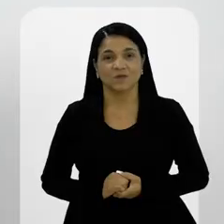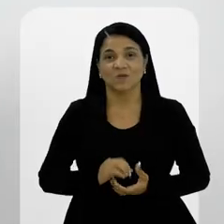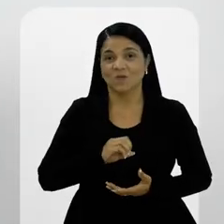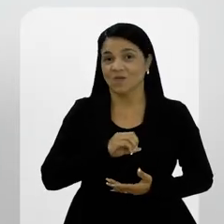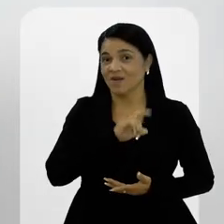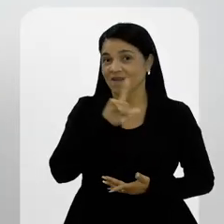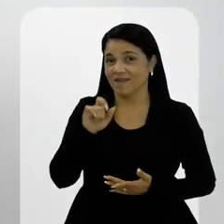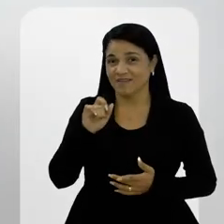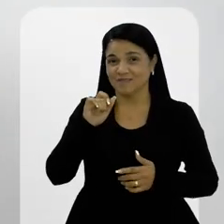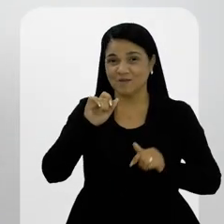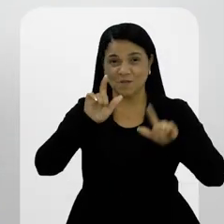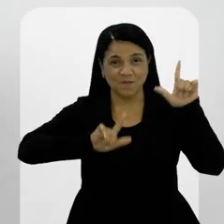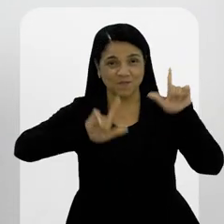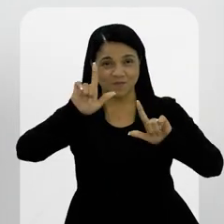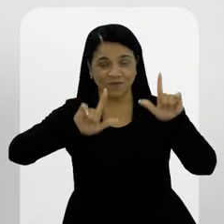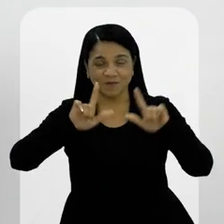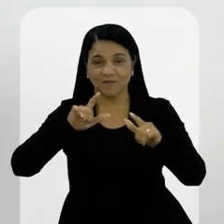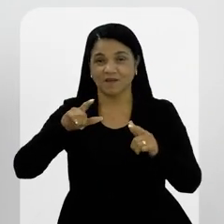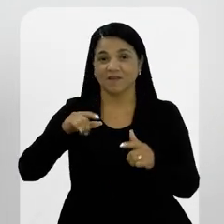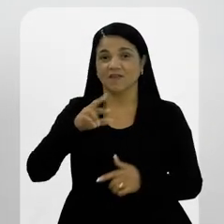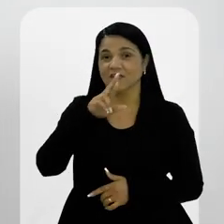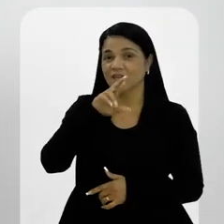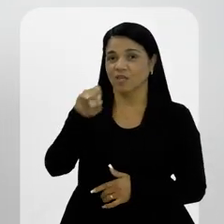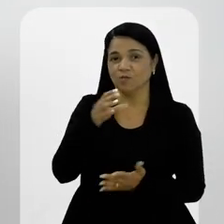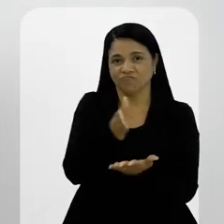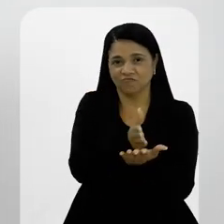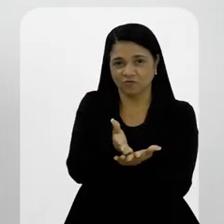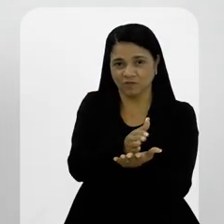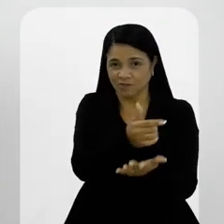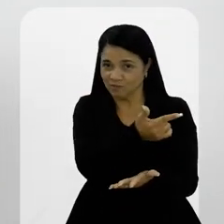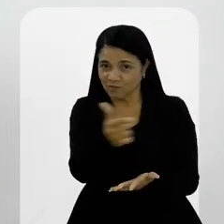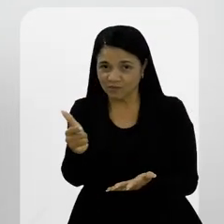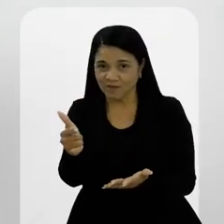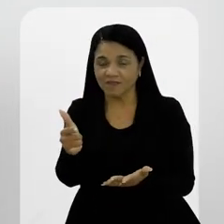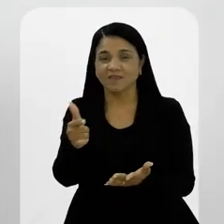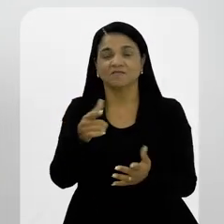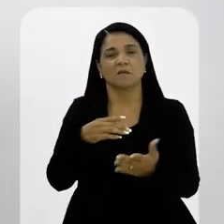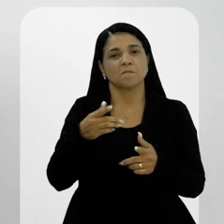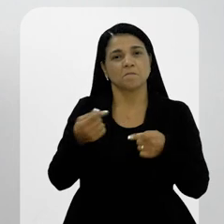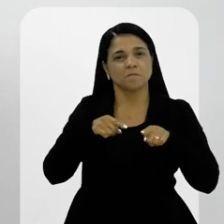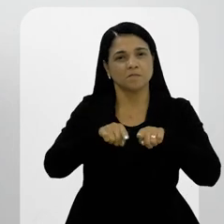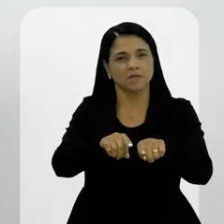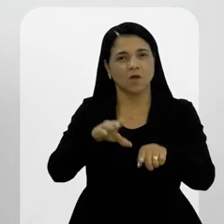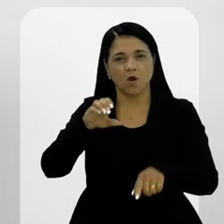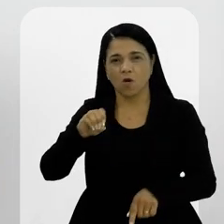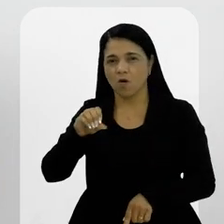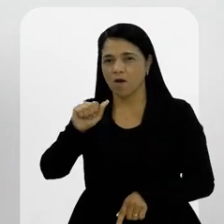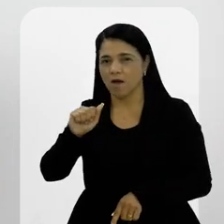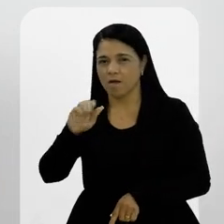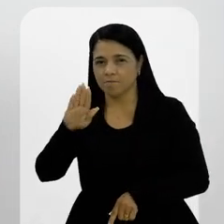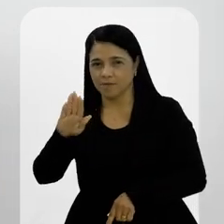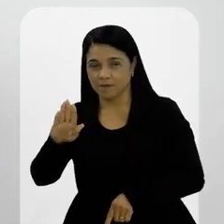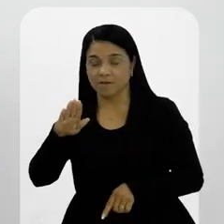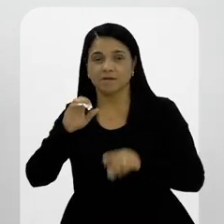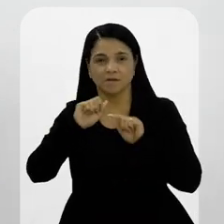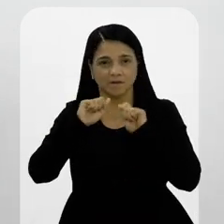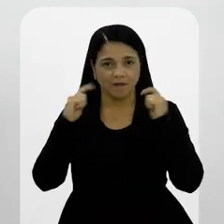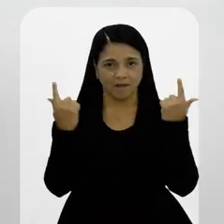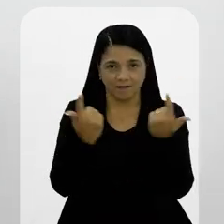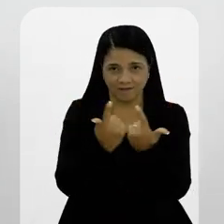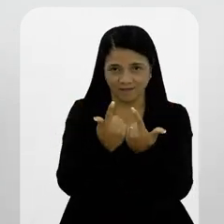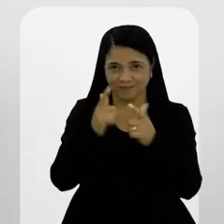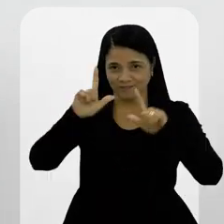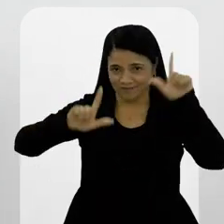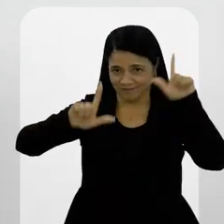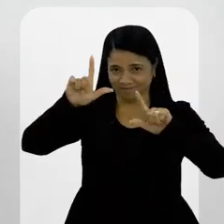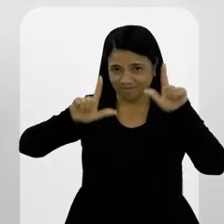Olá, este é o programa Rio Sem Fronteiras, um programa da parceria Ordem dos Advogados do Brasil com a Alerj, a